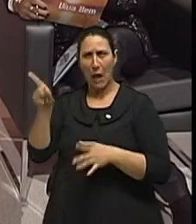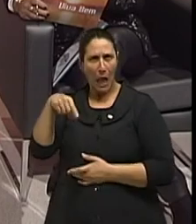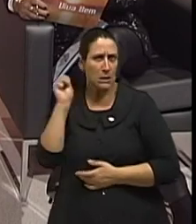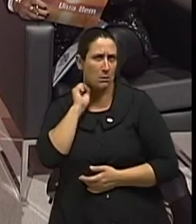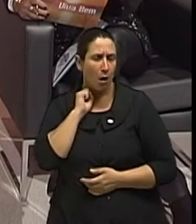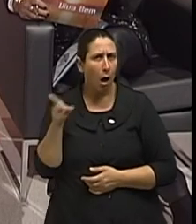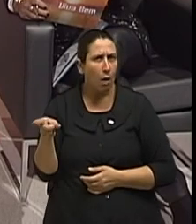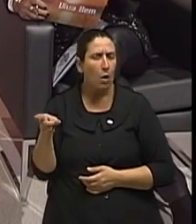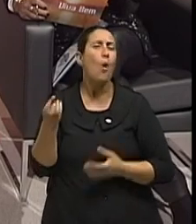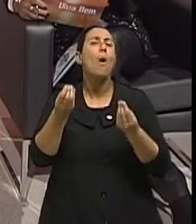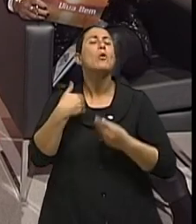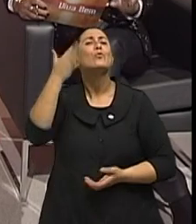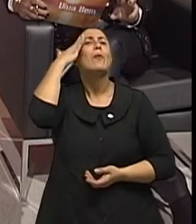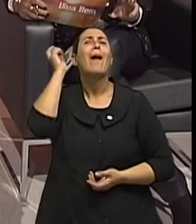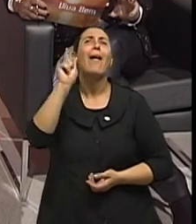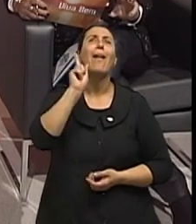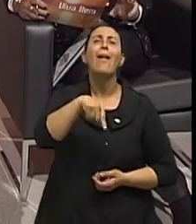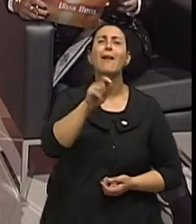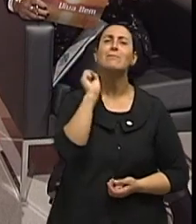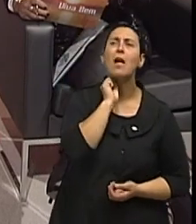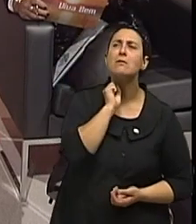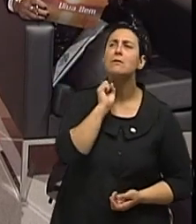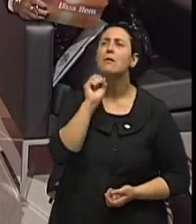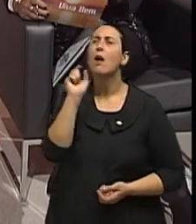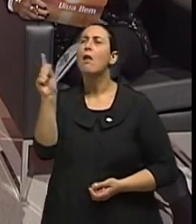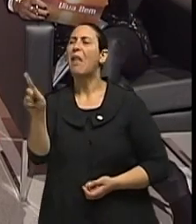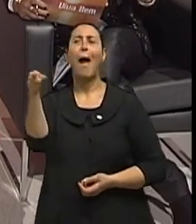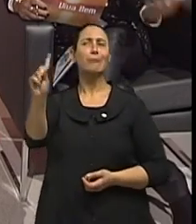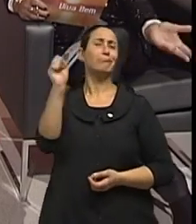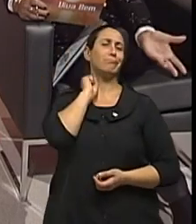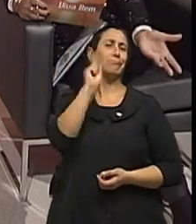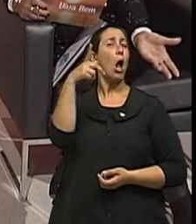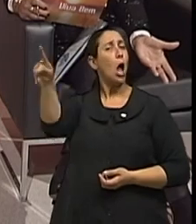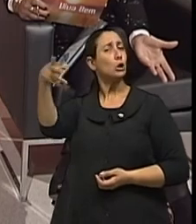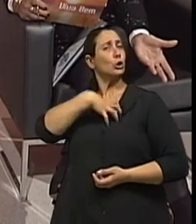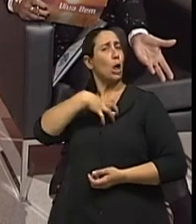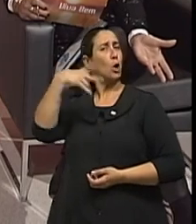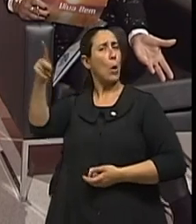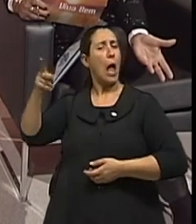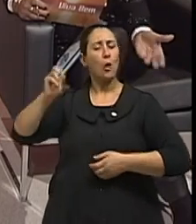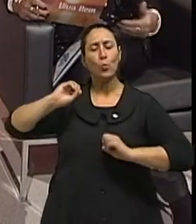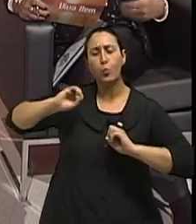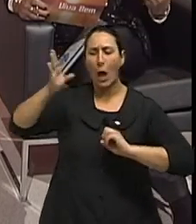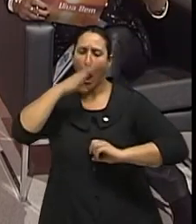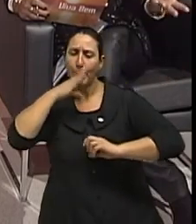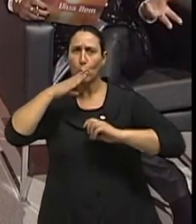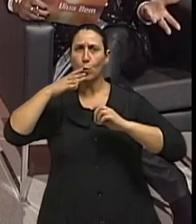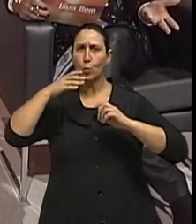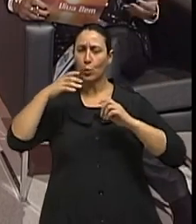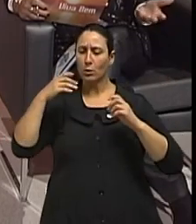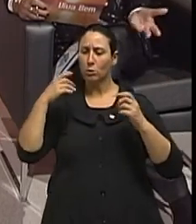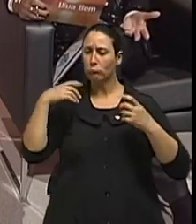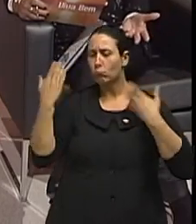Como é que eu identifico qual é o estressado mesmo e qual é aquele que só tem um ritmo mais apressado, um ritmo